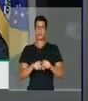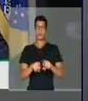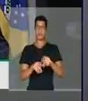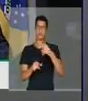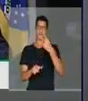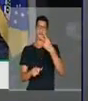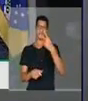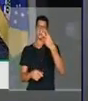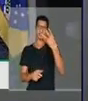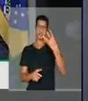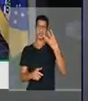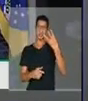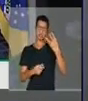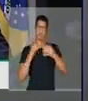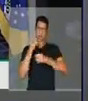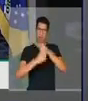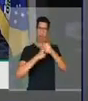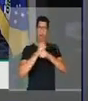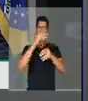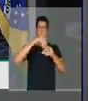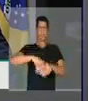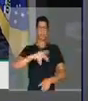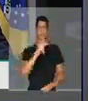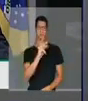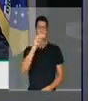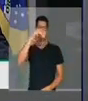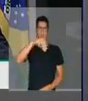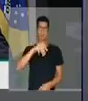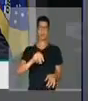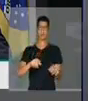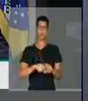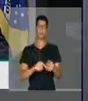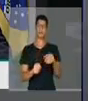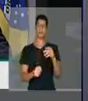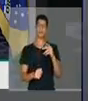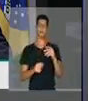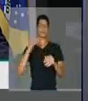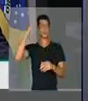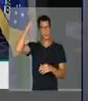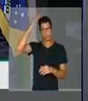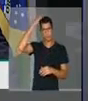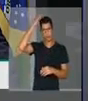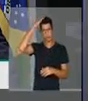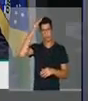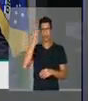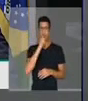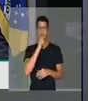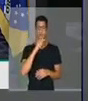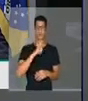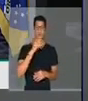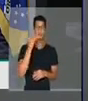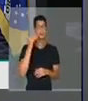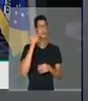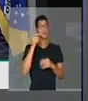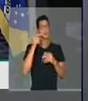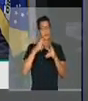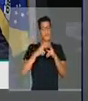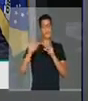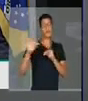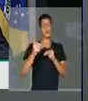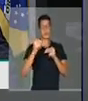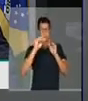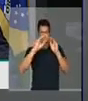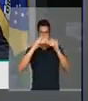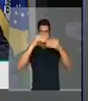23 anos de corporação na Polícia Militar, no Pará, ele ainda tentou fugir por uma